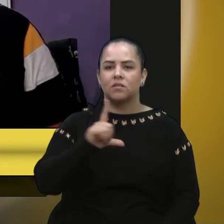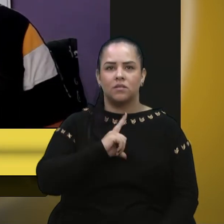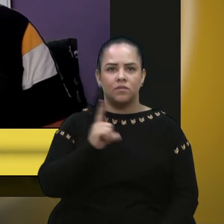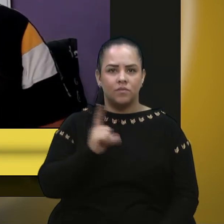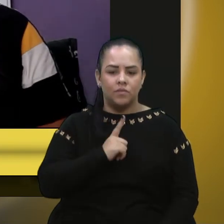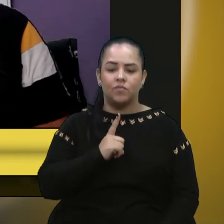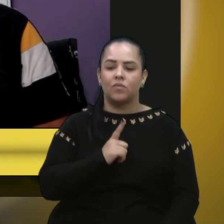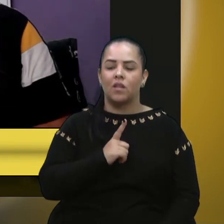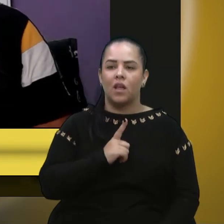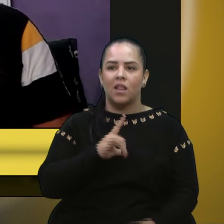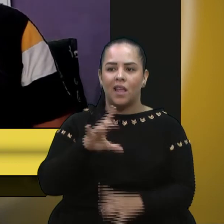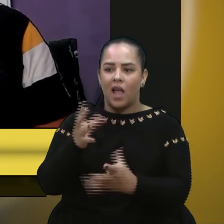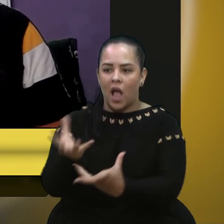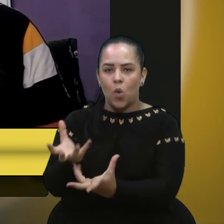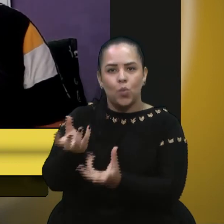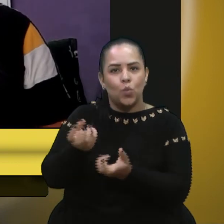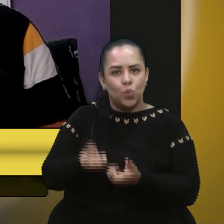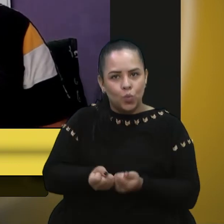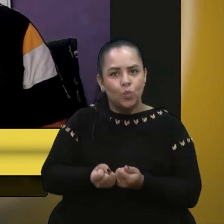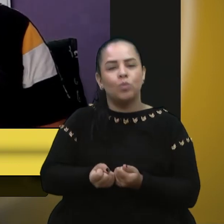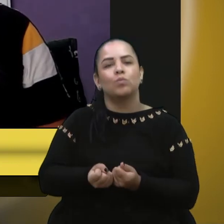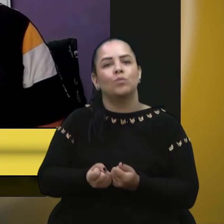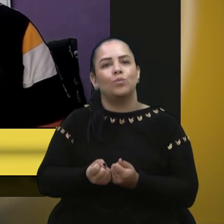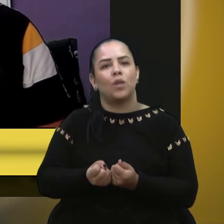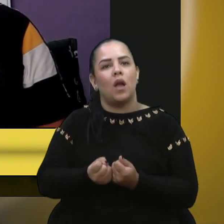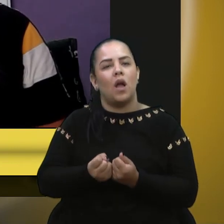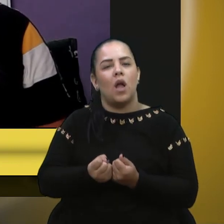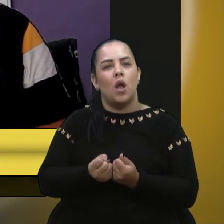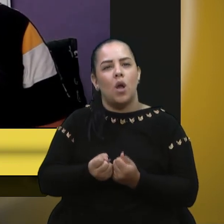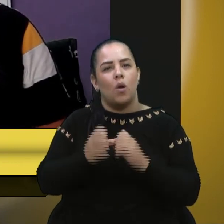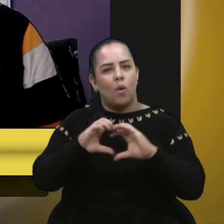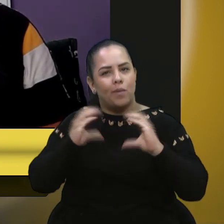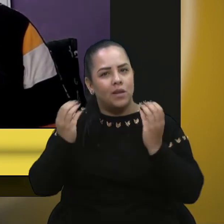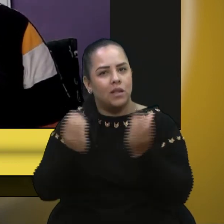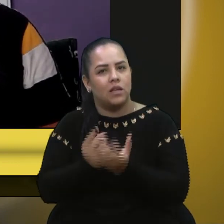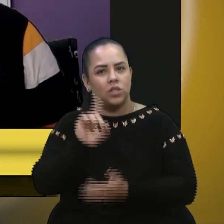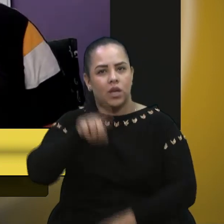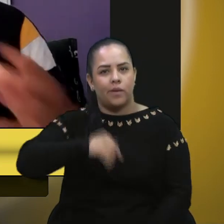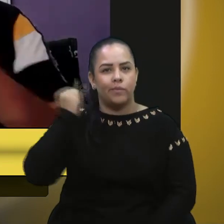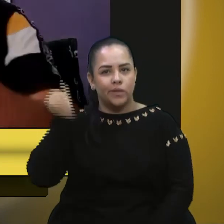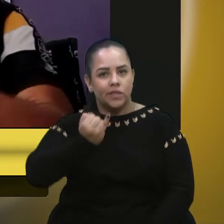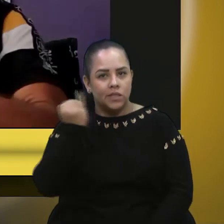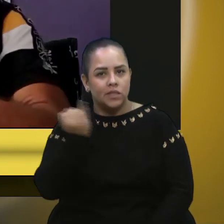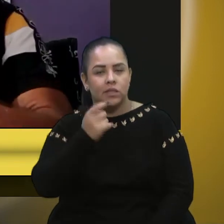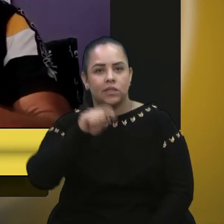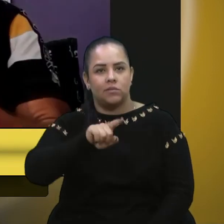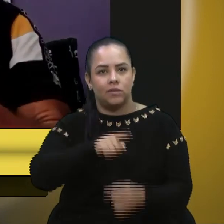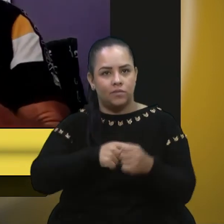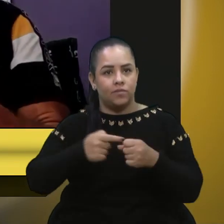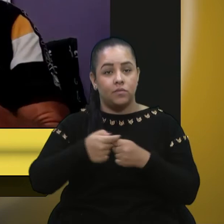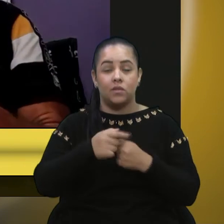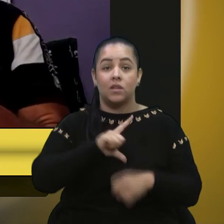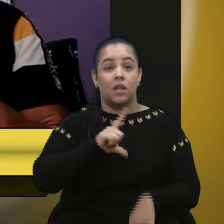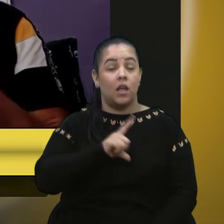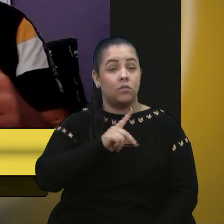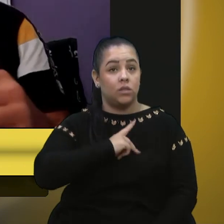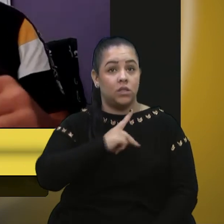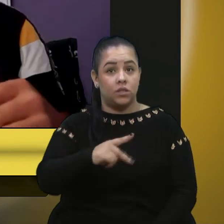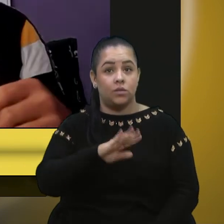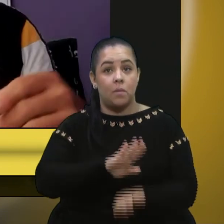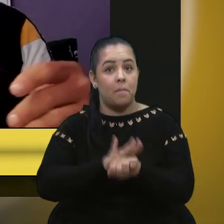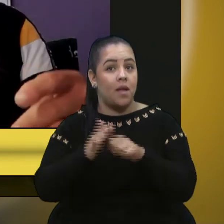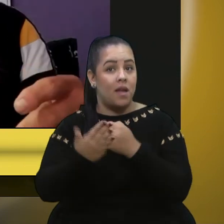deu tanto importância à nossa cidade, sabendo que os nossos presidentes de bairro, é onde sabe